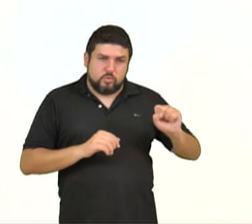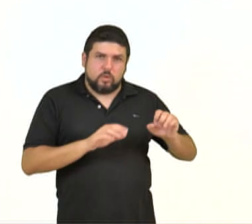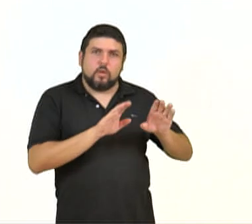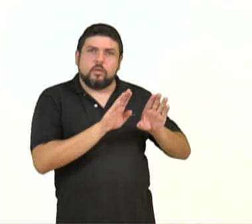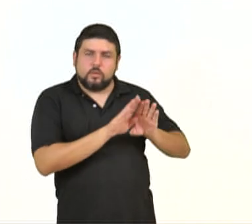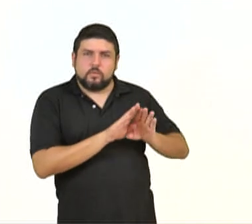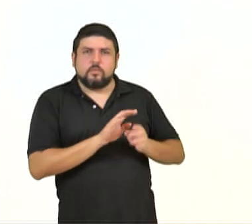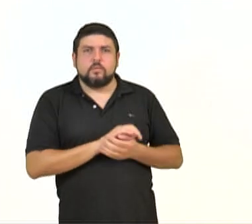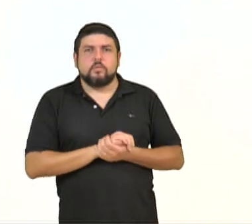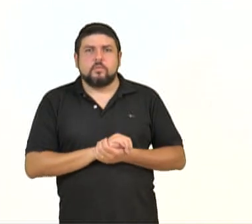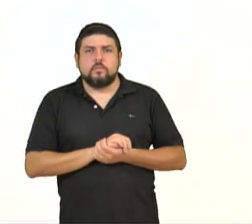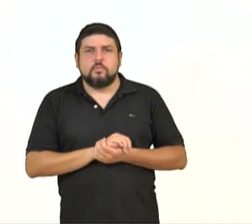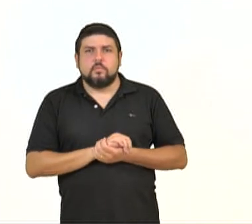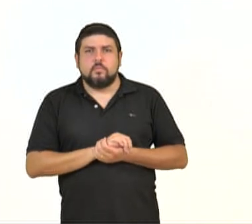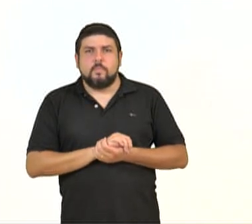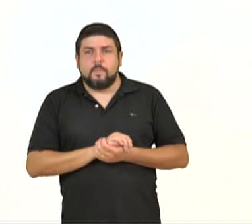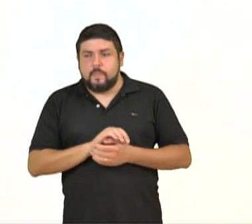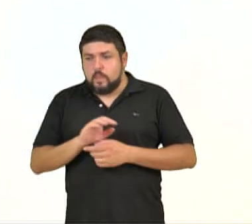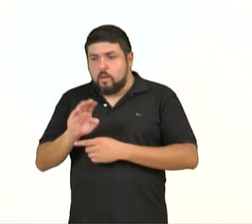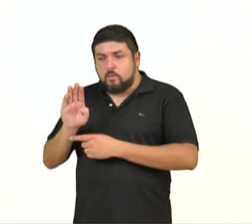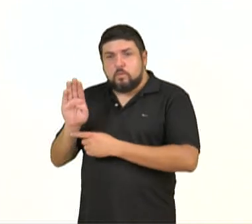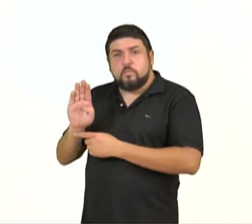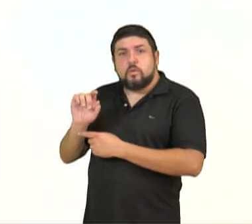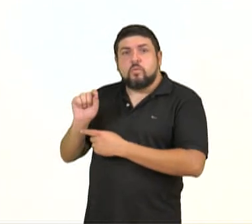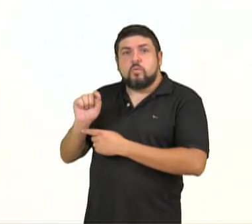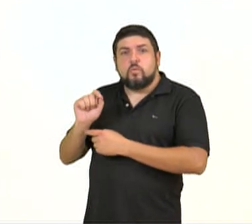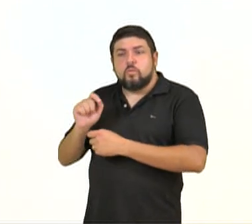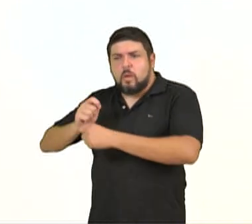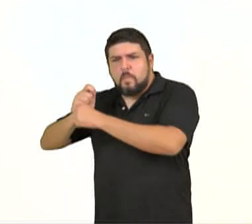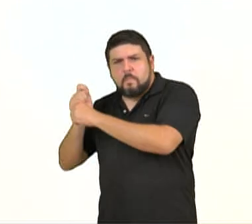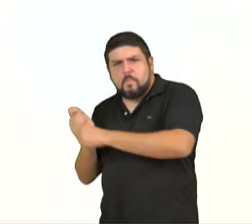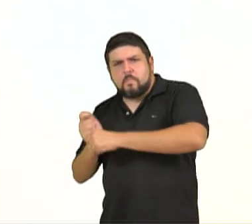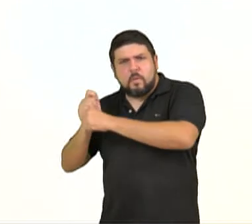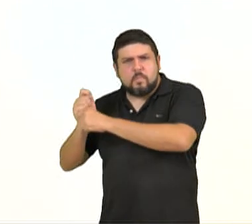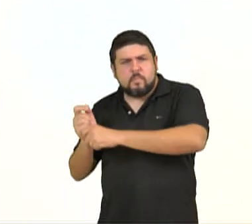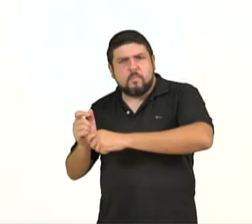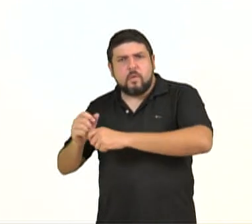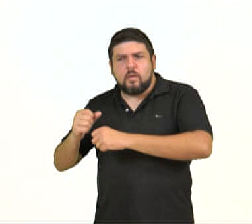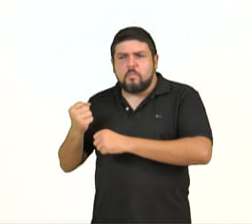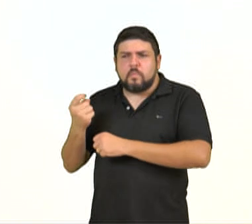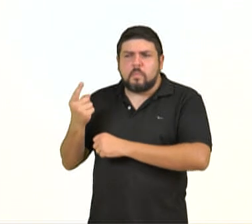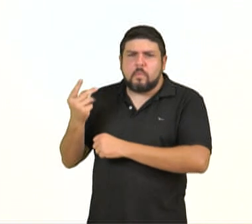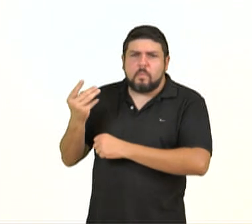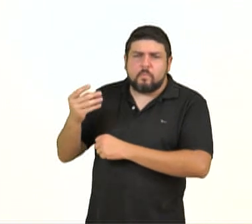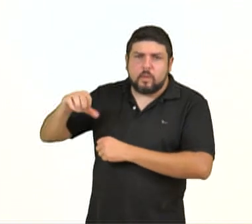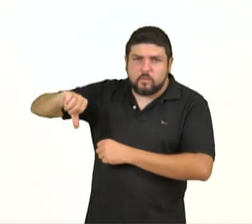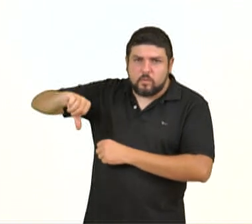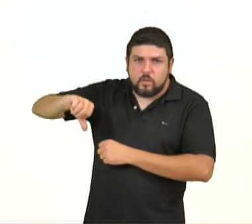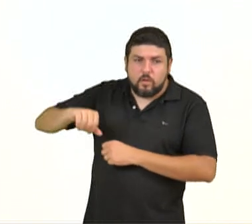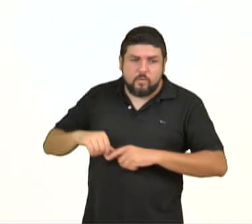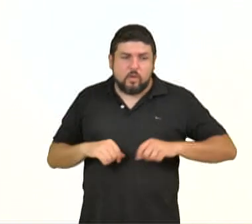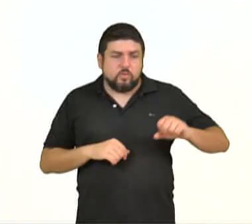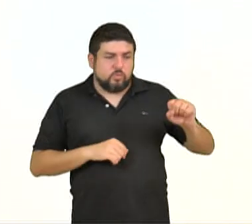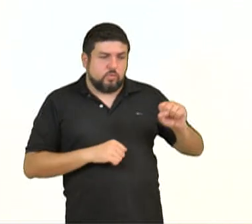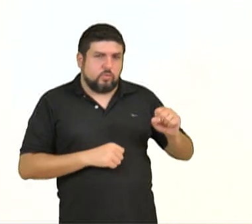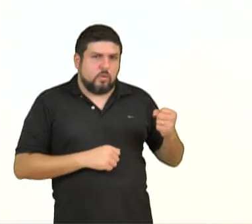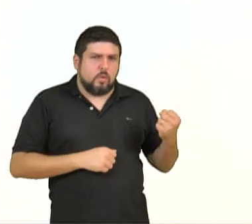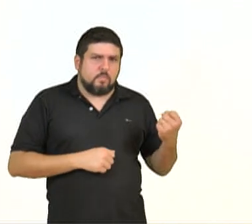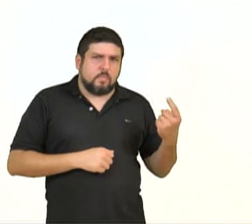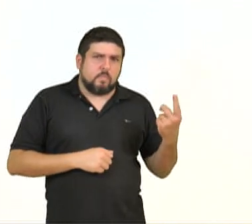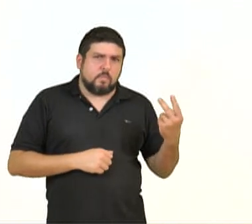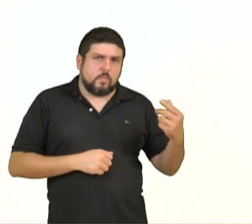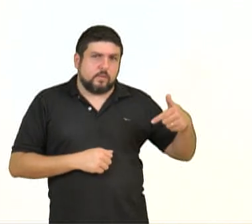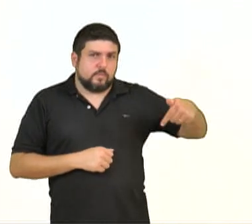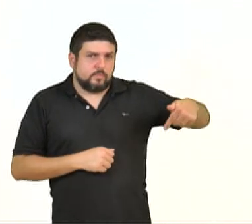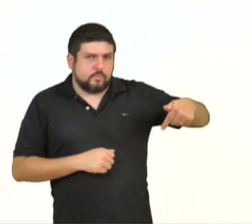No beisebol são nove períodos ou nove entradas dos jogadores e no softball são sete períodos, então um pouquinho menos.